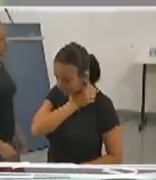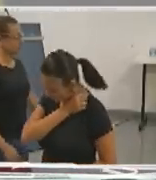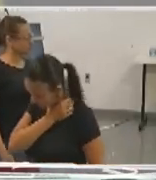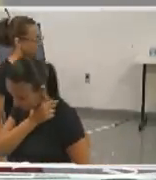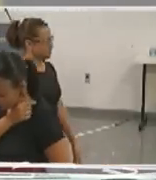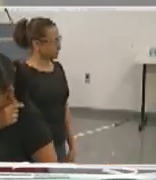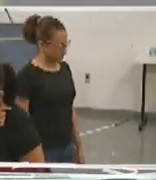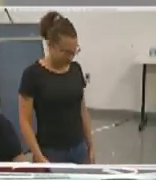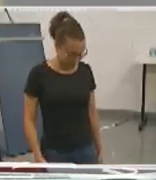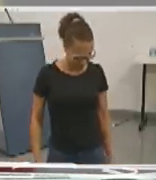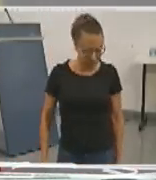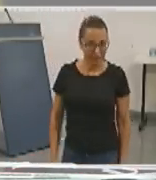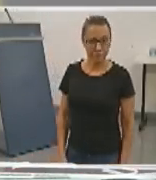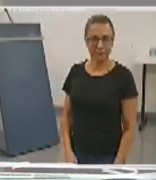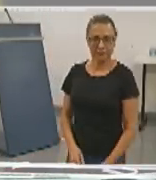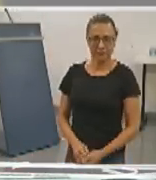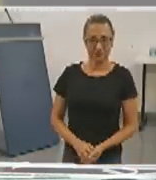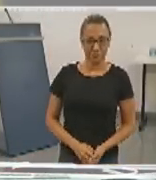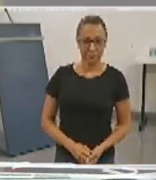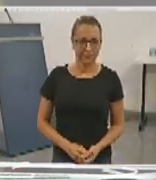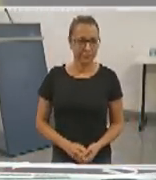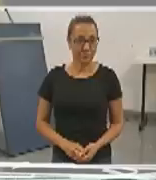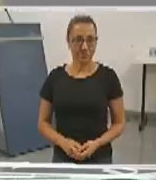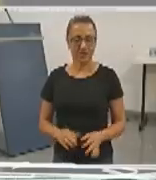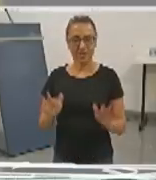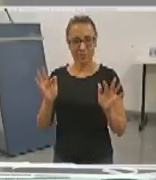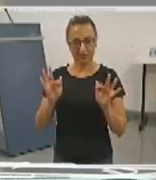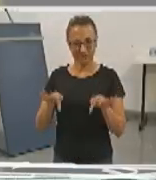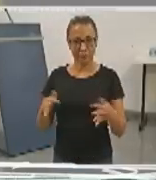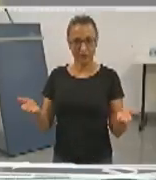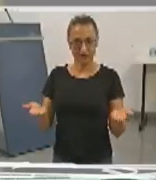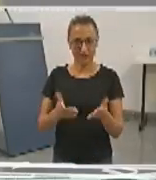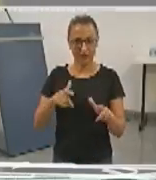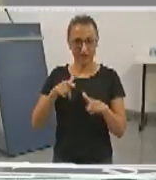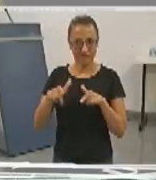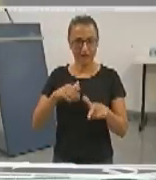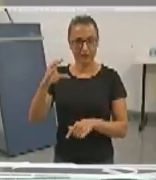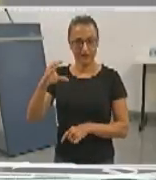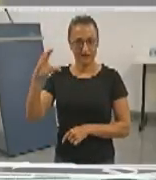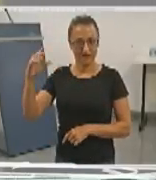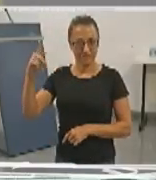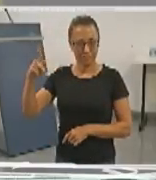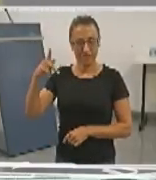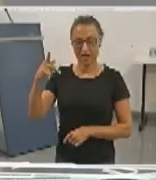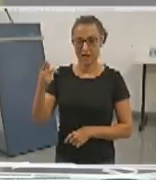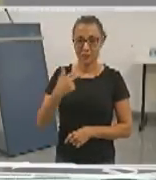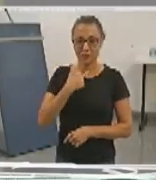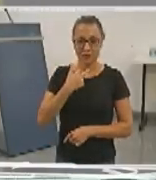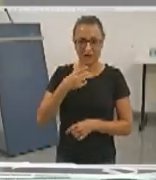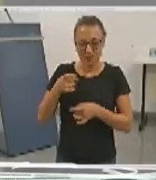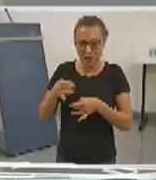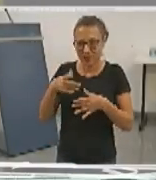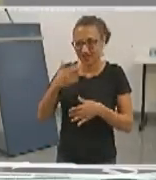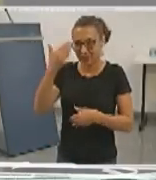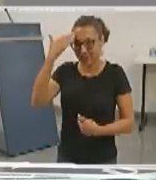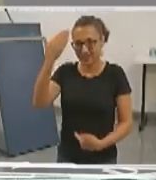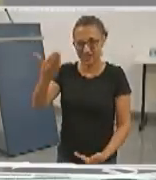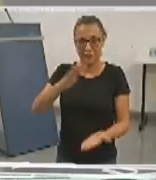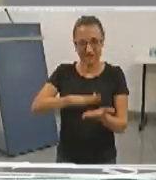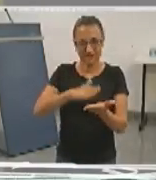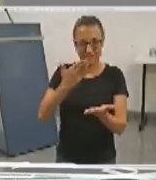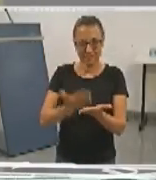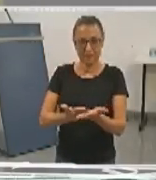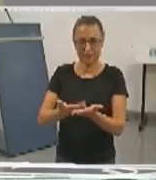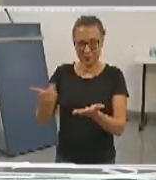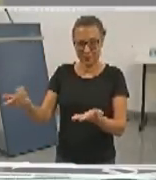Concluindo. Concluindo os nossos trabalhos de hoje, a CCP não pode deixar de agradecer às intérpretes de